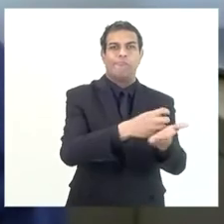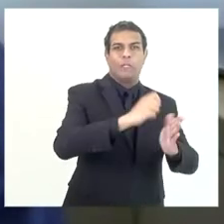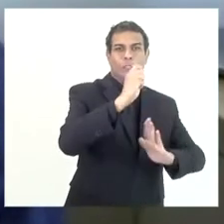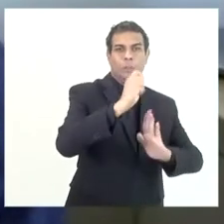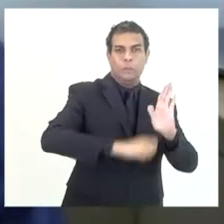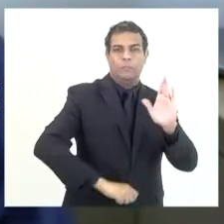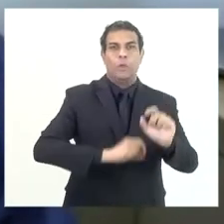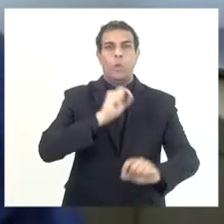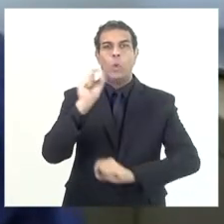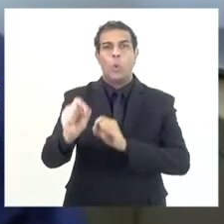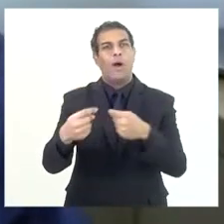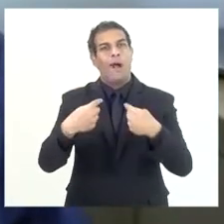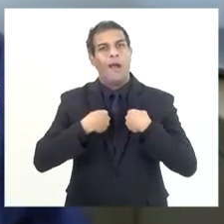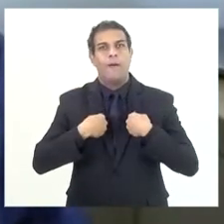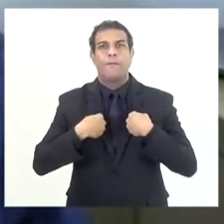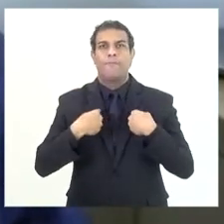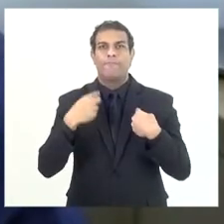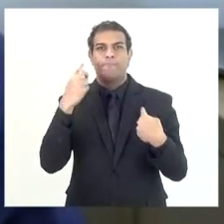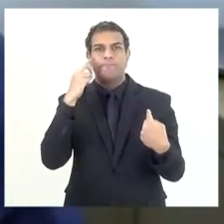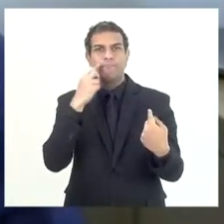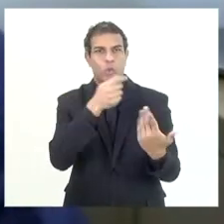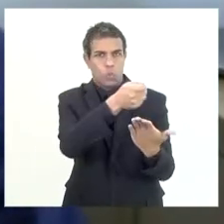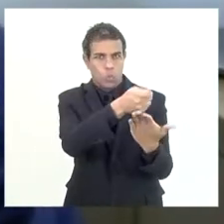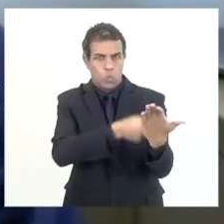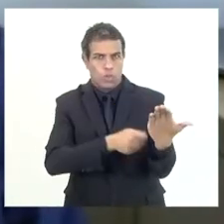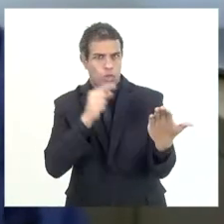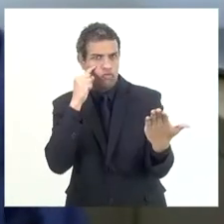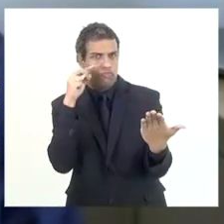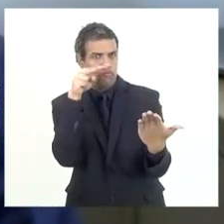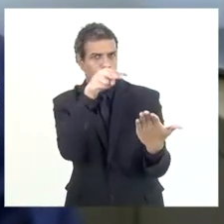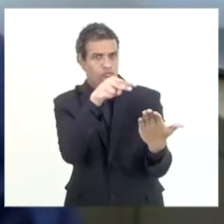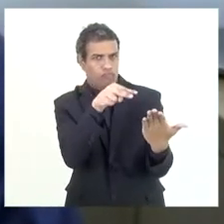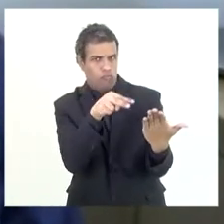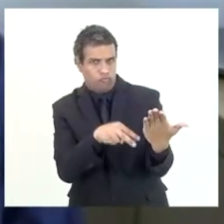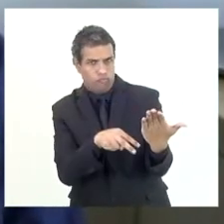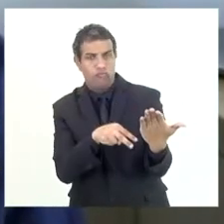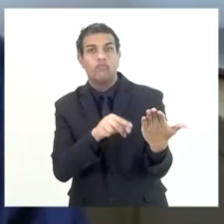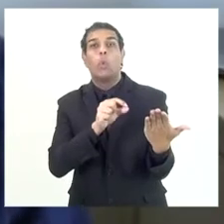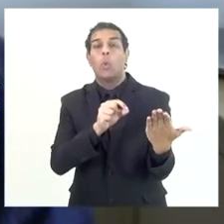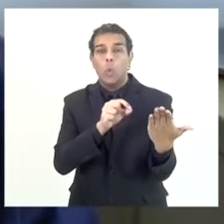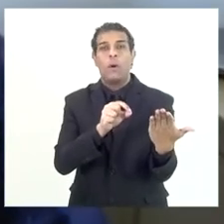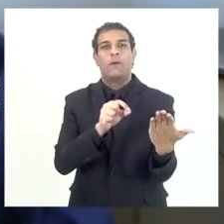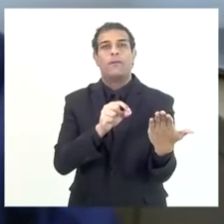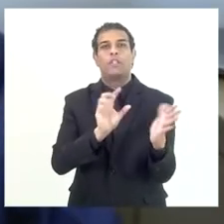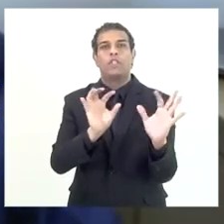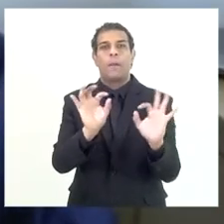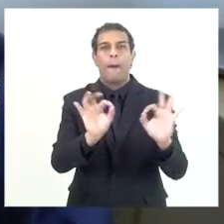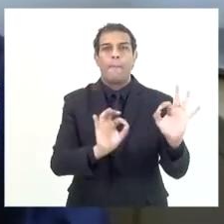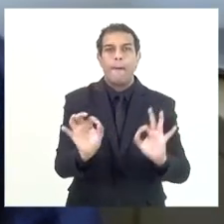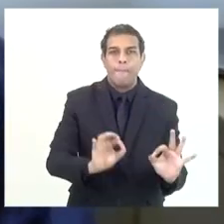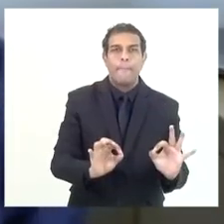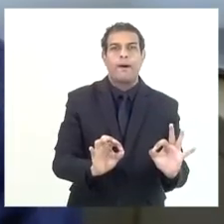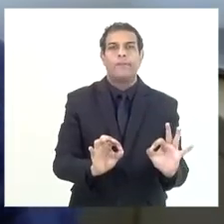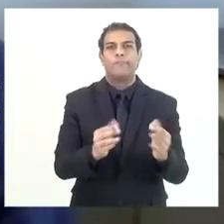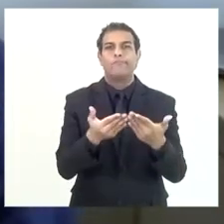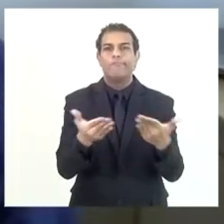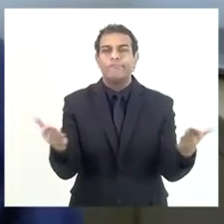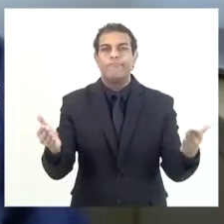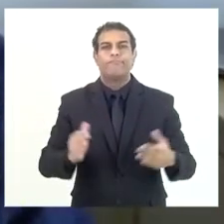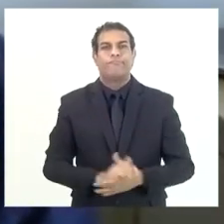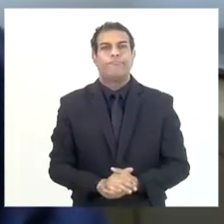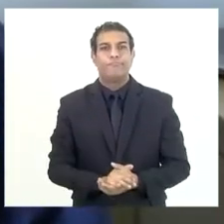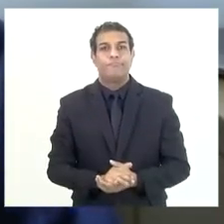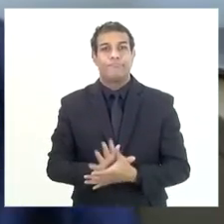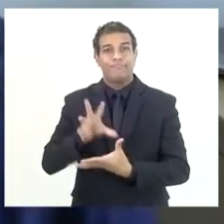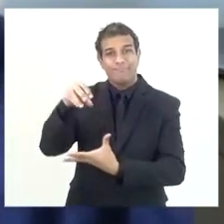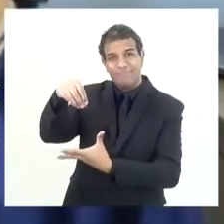eu li com atenção os extensos e bem elaborados relatórios do